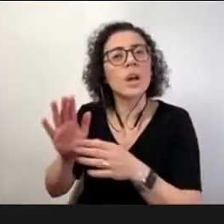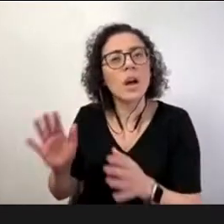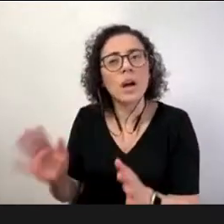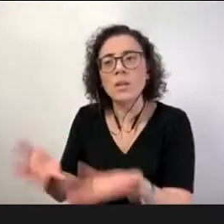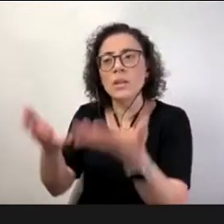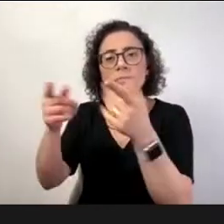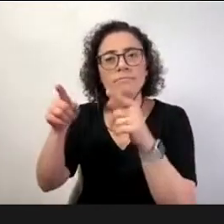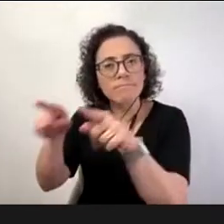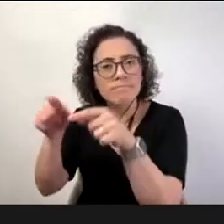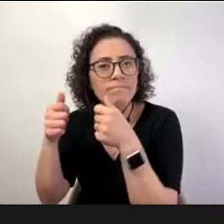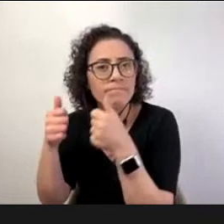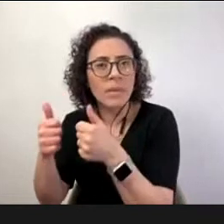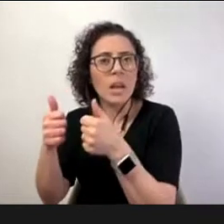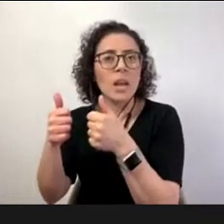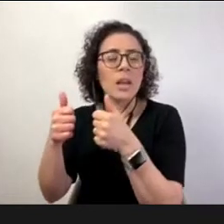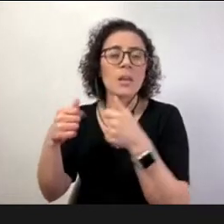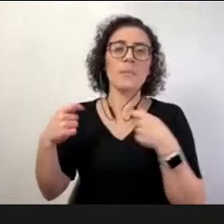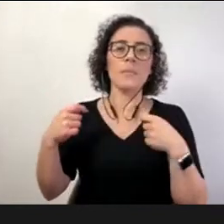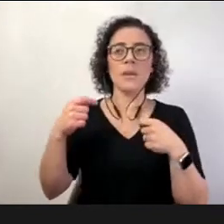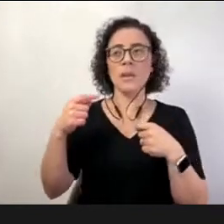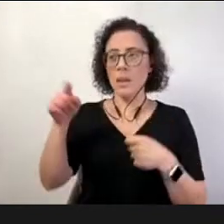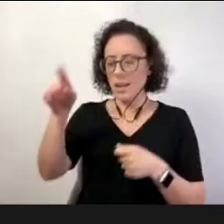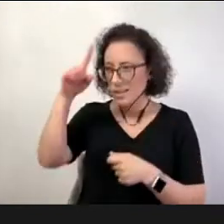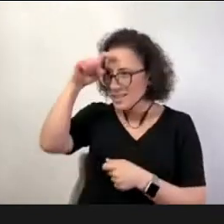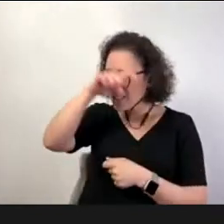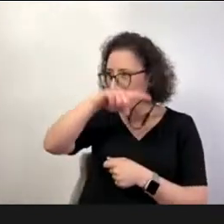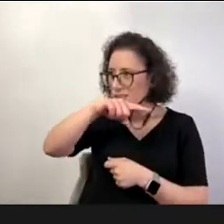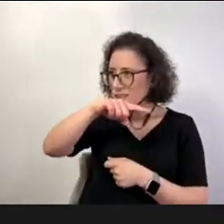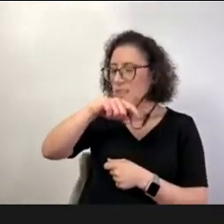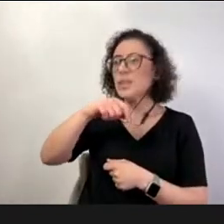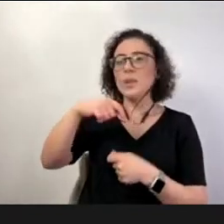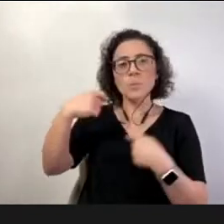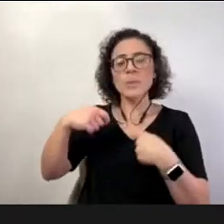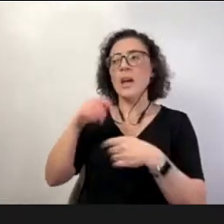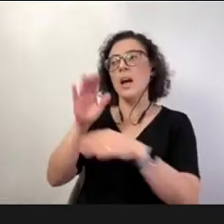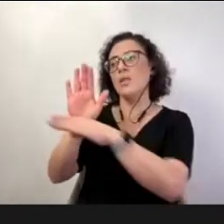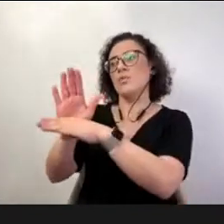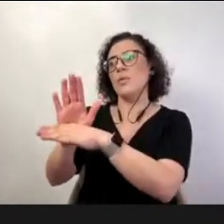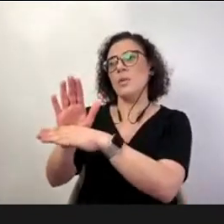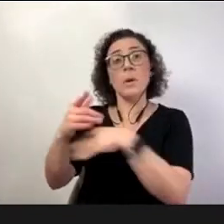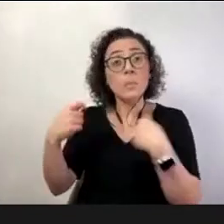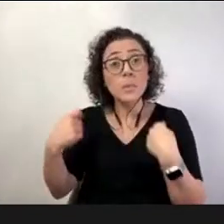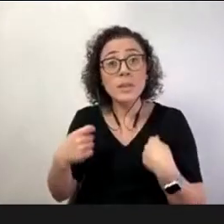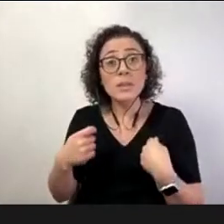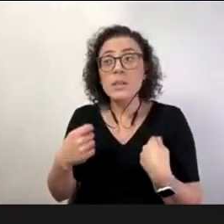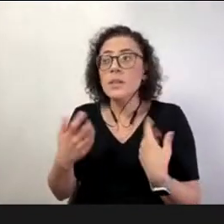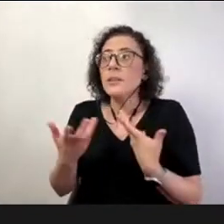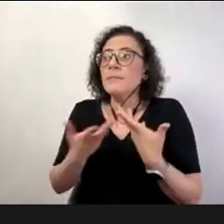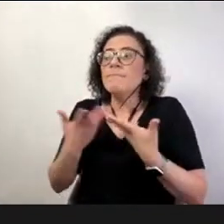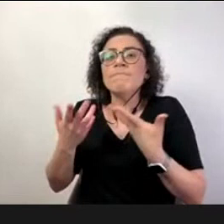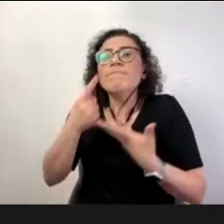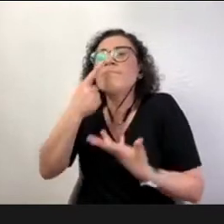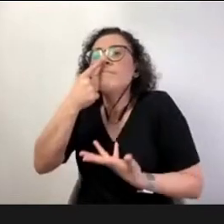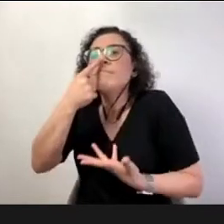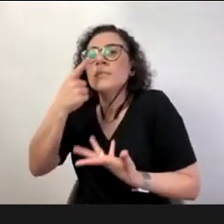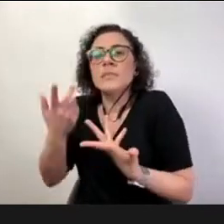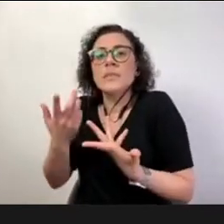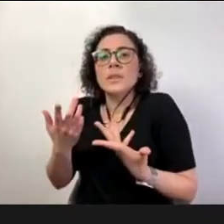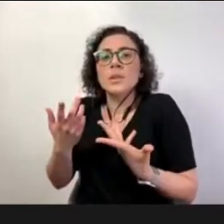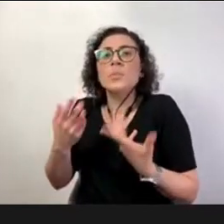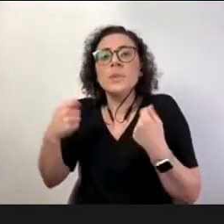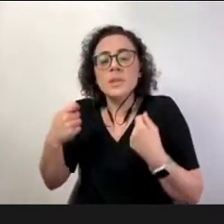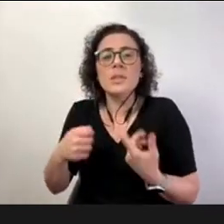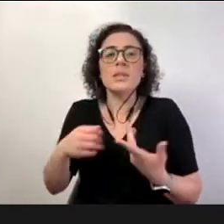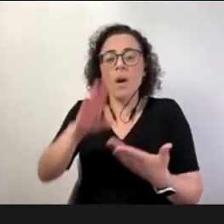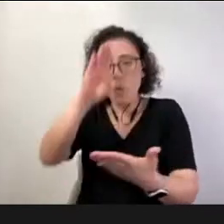enfrentar um desafio seja aprender uma coisa nova eu preciso me sentir conectado eu preciso sentir confiança nas pessoas eu preciso